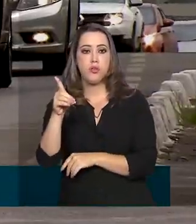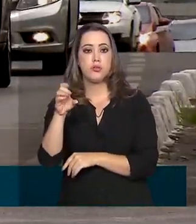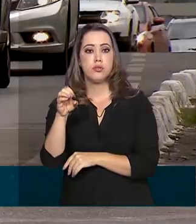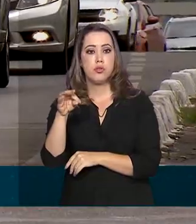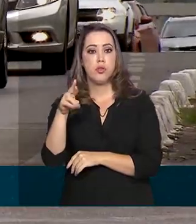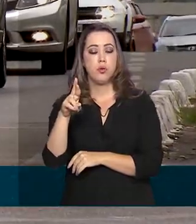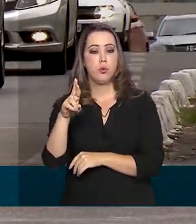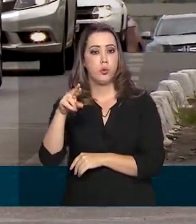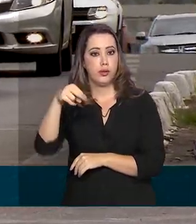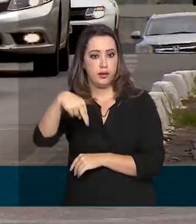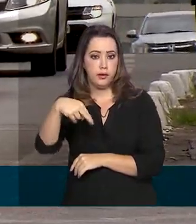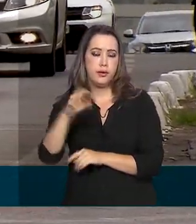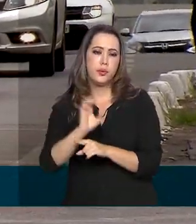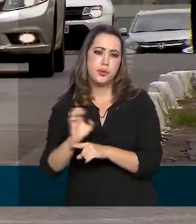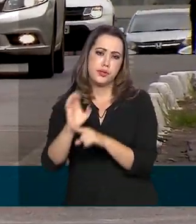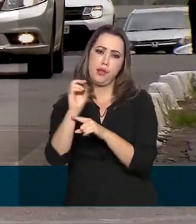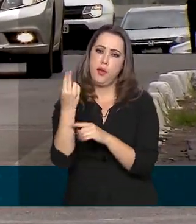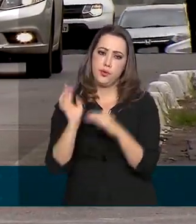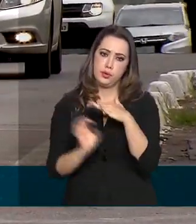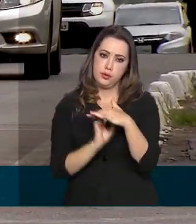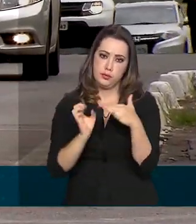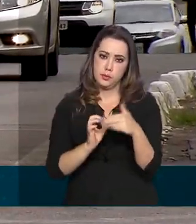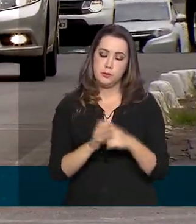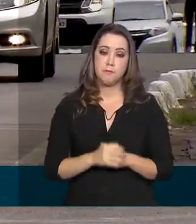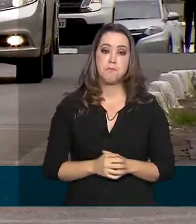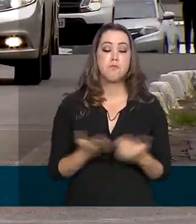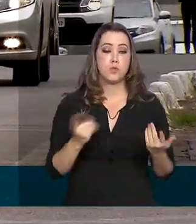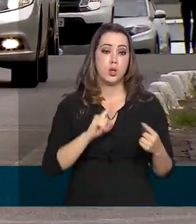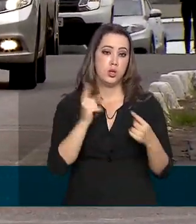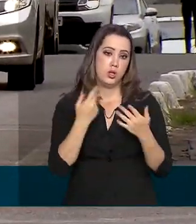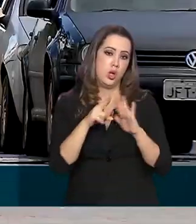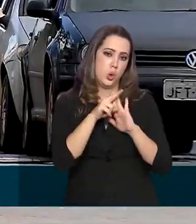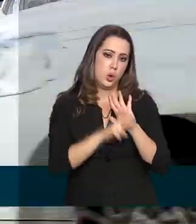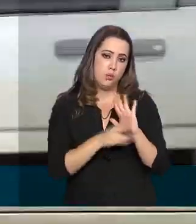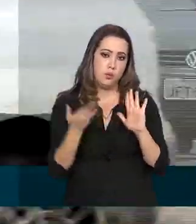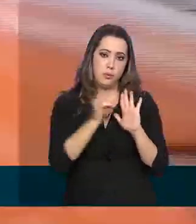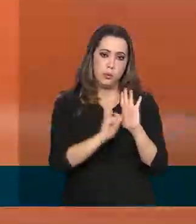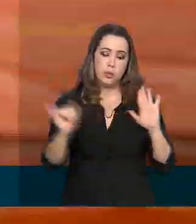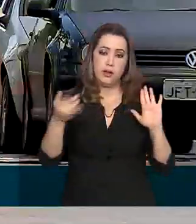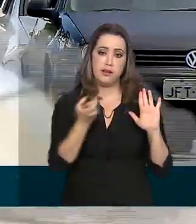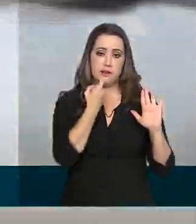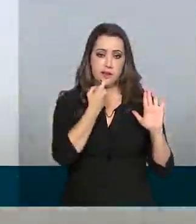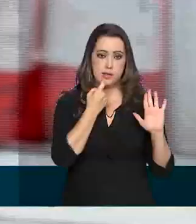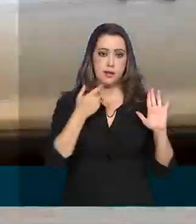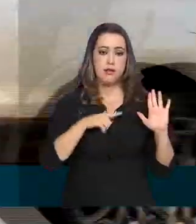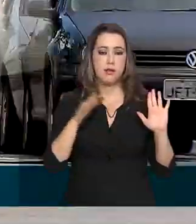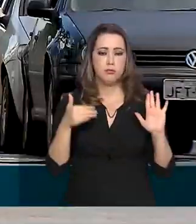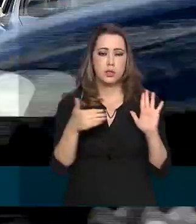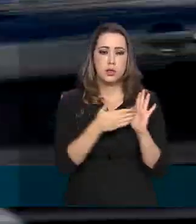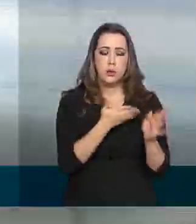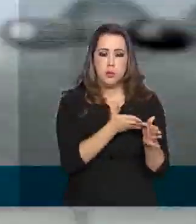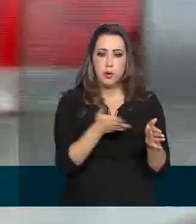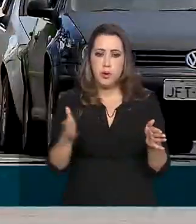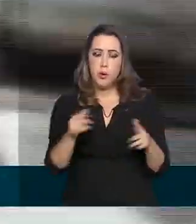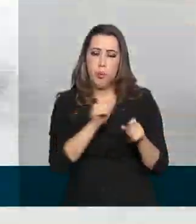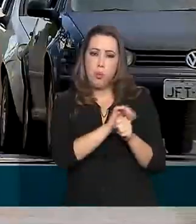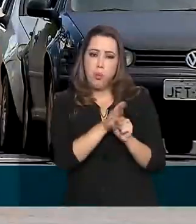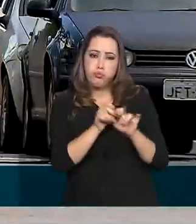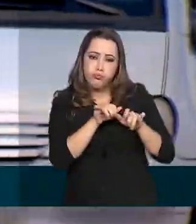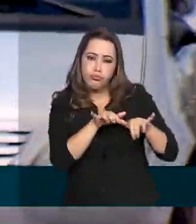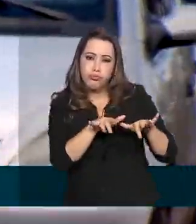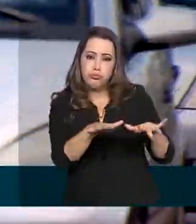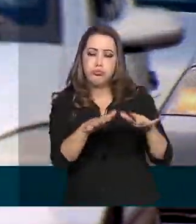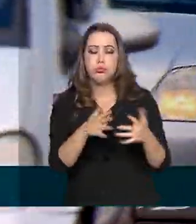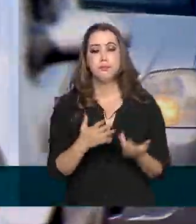dos estados e das empresas credenciadas. A medida, publicada nesta sexta-feira, terá validade enquanto durar a pandemia